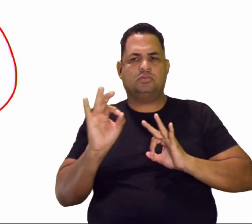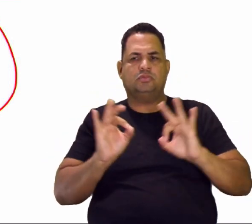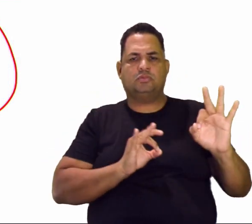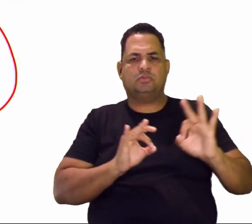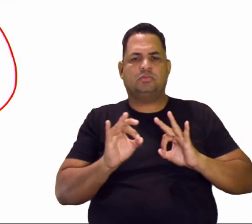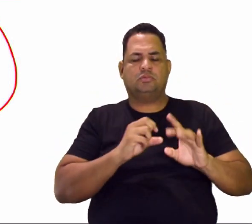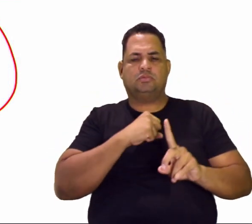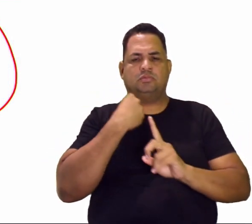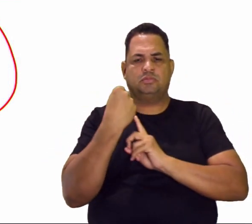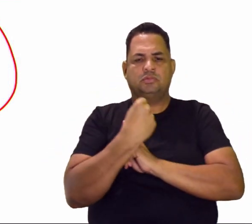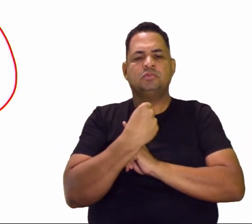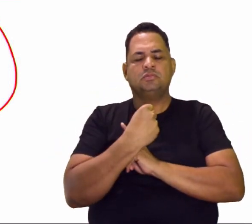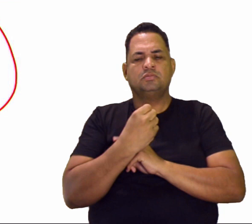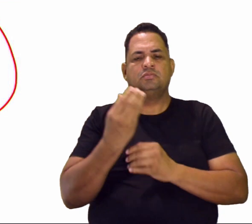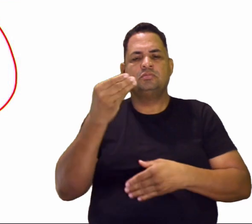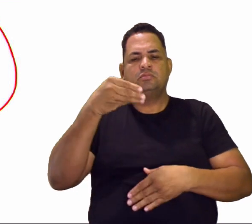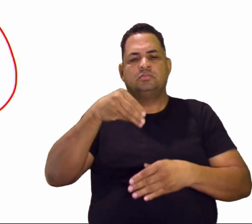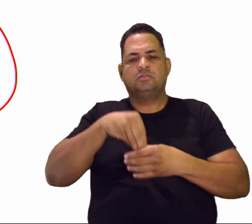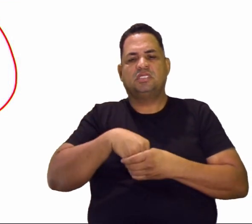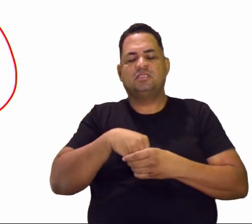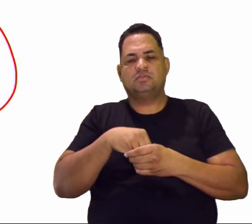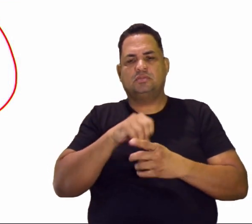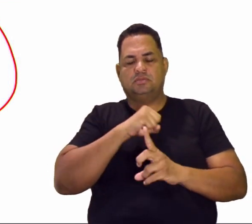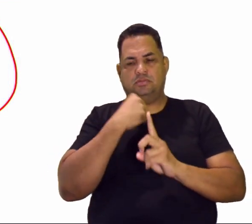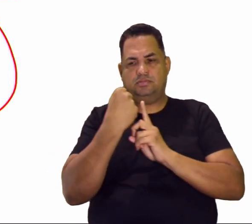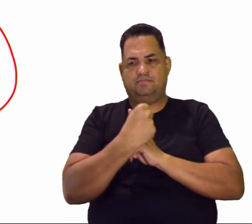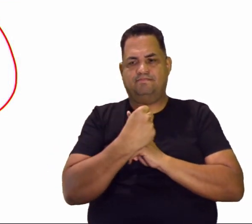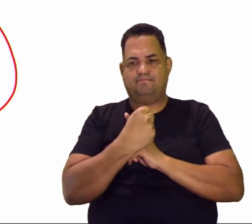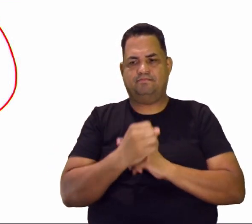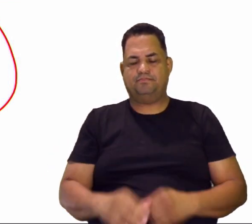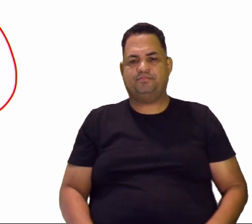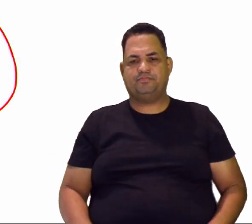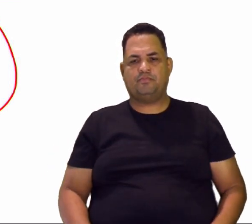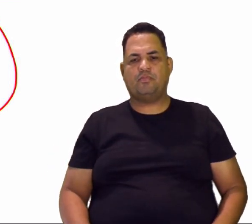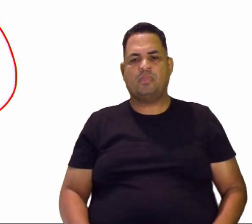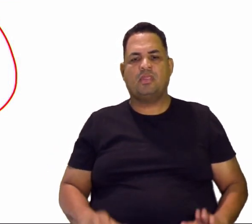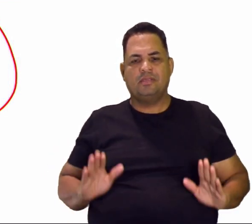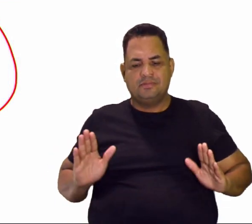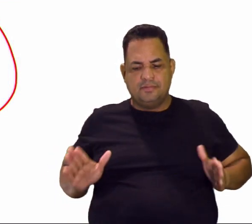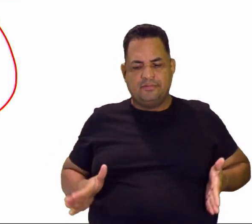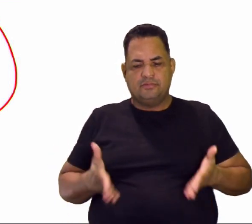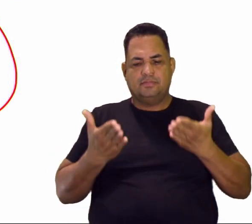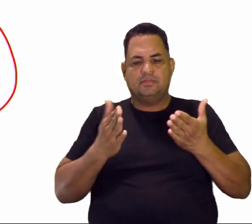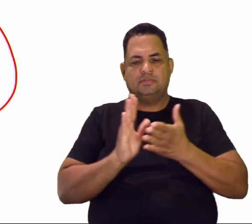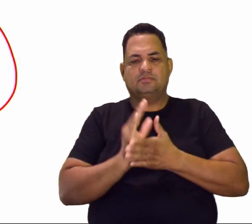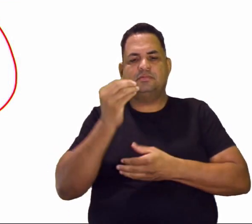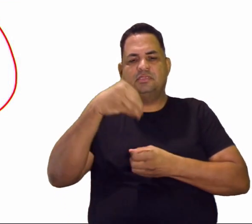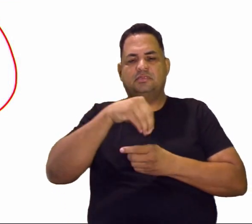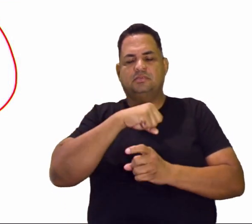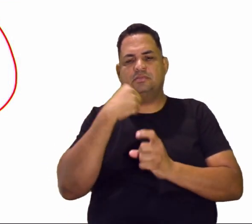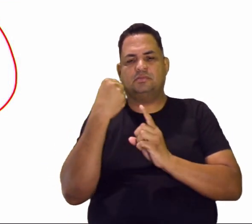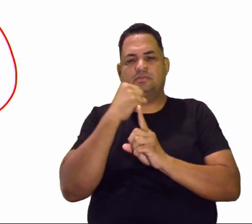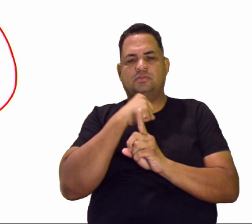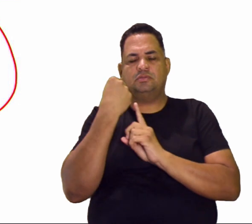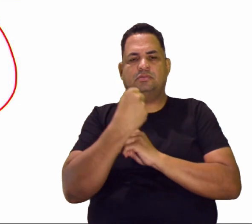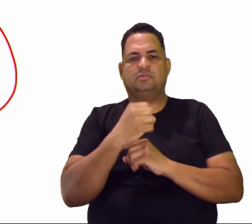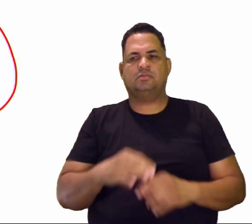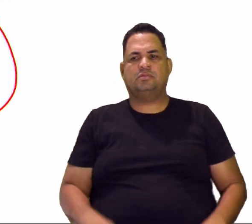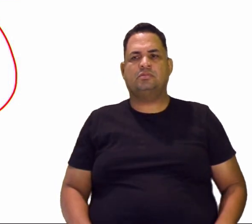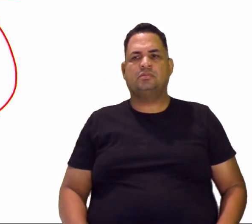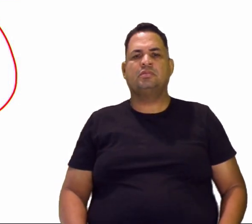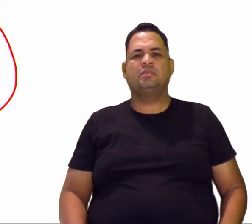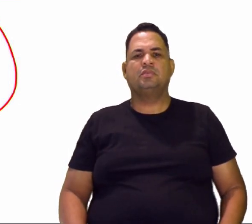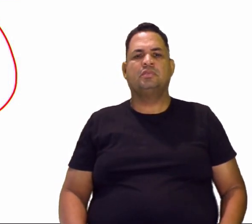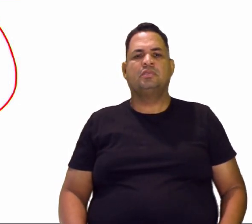socialmente, né? Isso tudo são estipulados socialmente. Enfim,